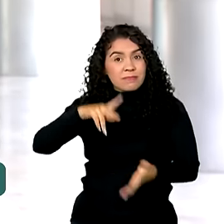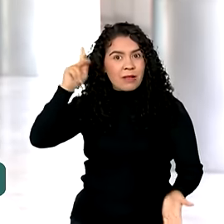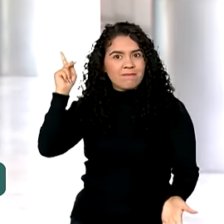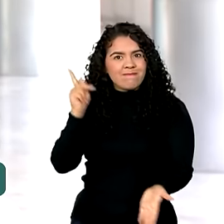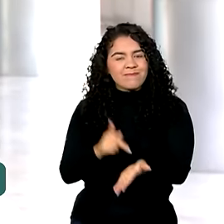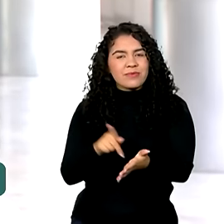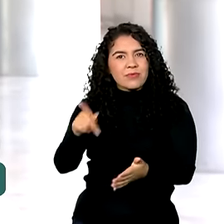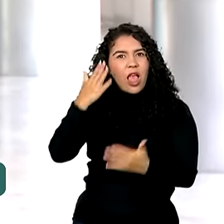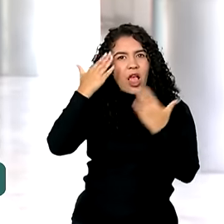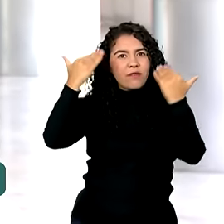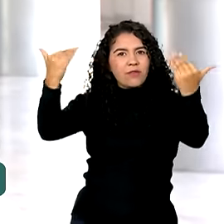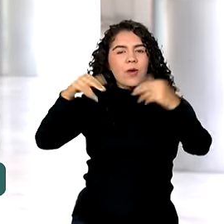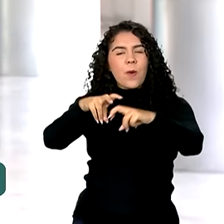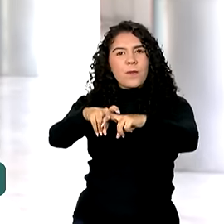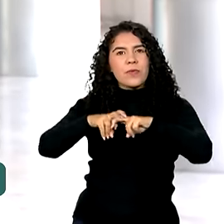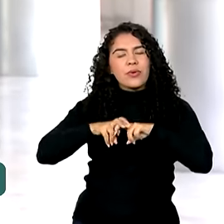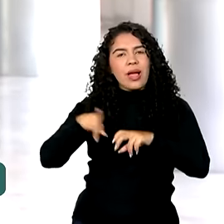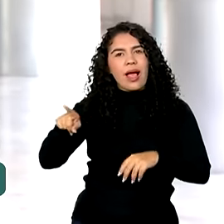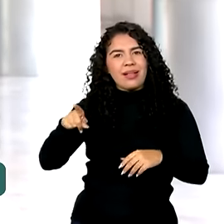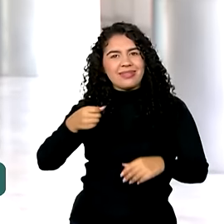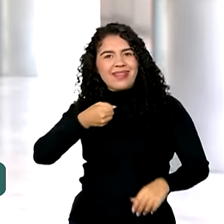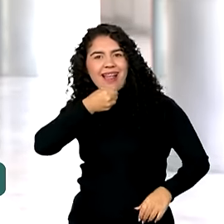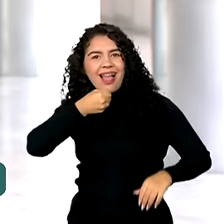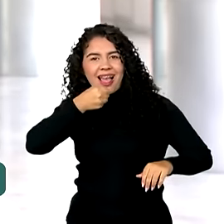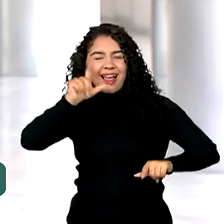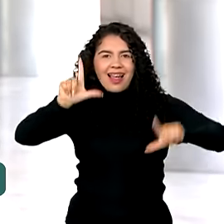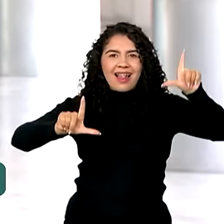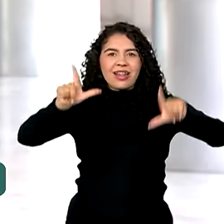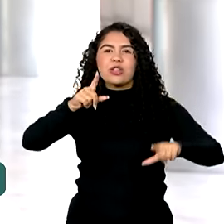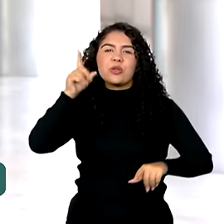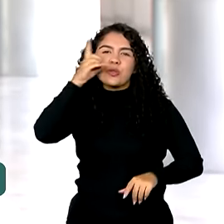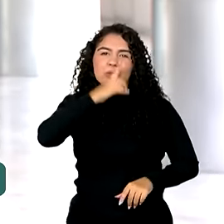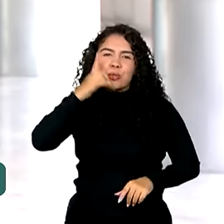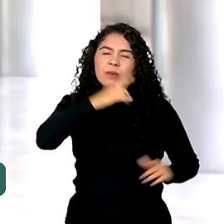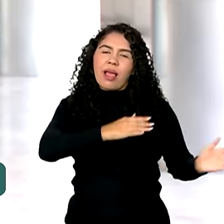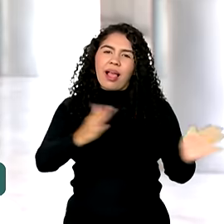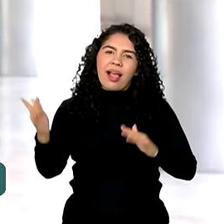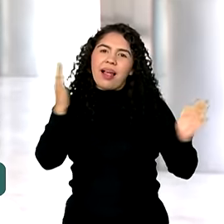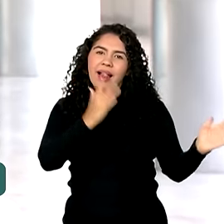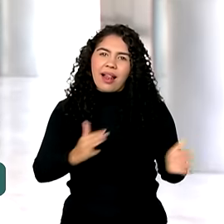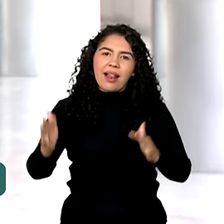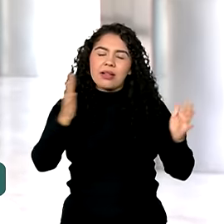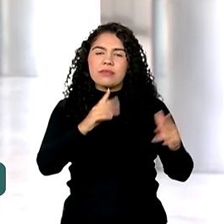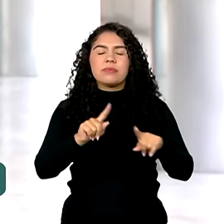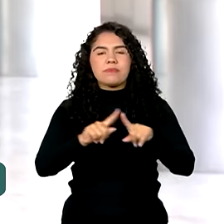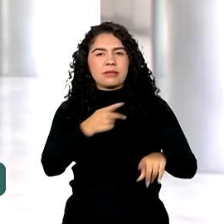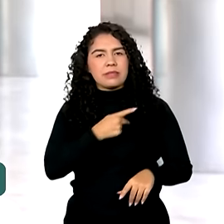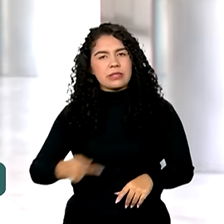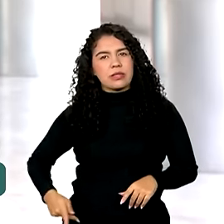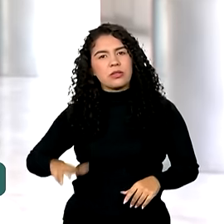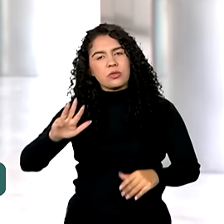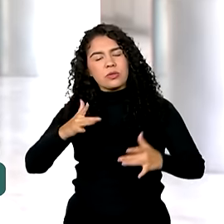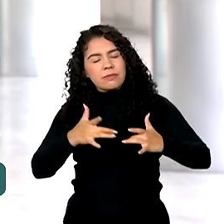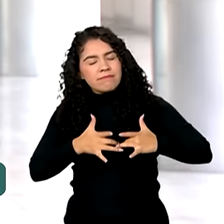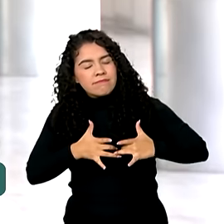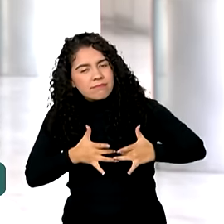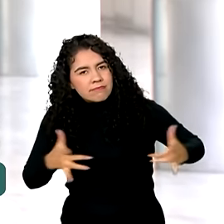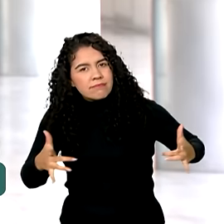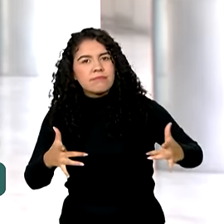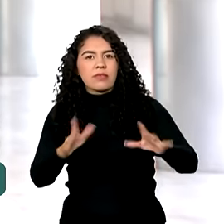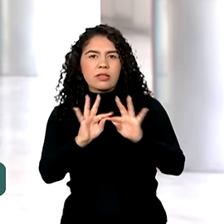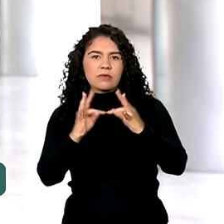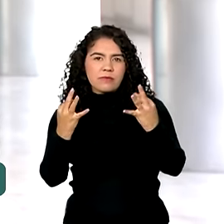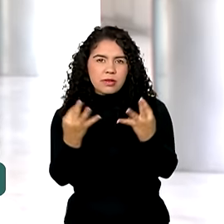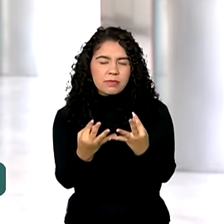apresentador, como a voz e o rosto dos Domingos dos Brasileiros. O presidente, ele prestou solidariedade aos familiares do Silvio Santos